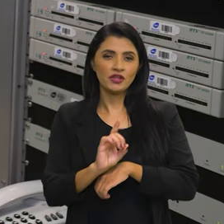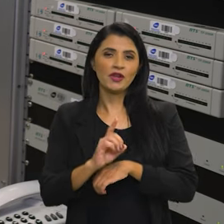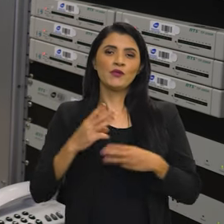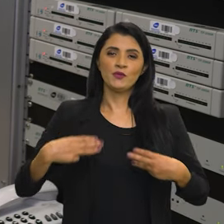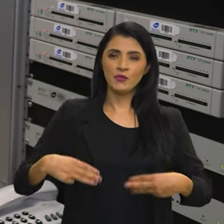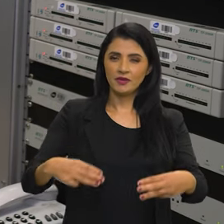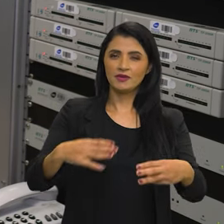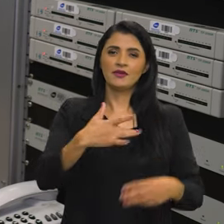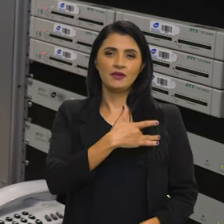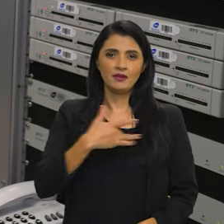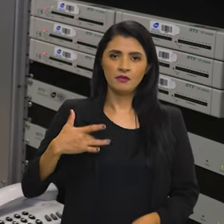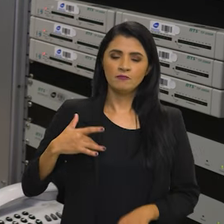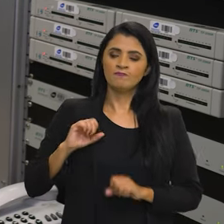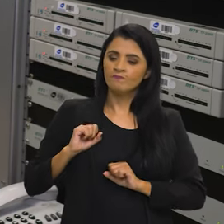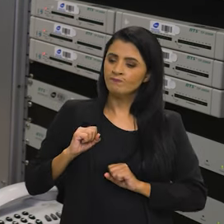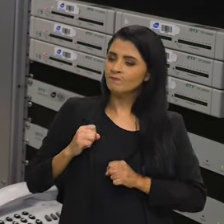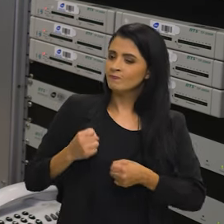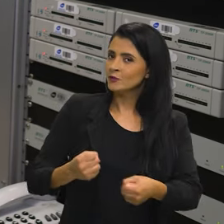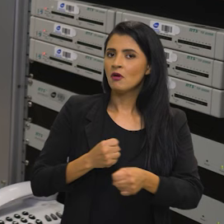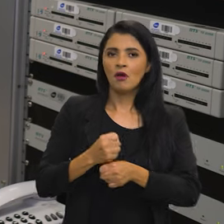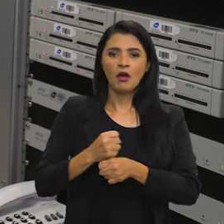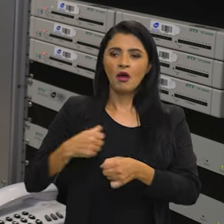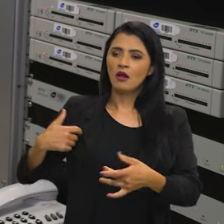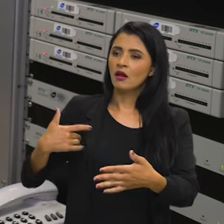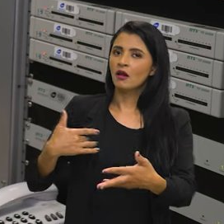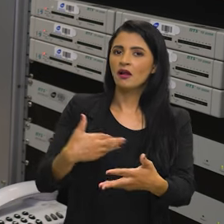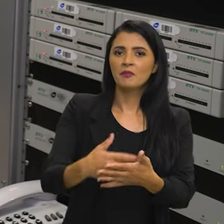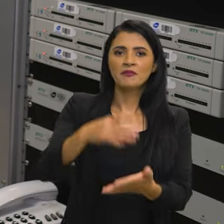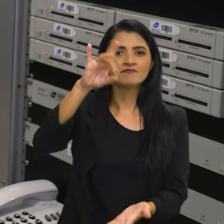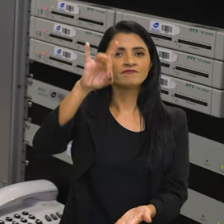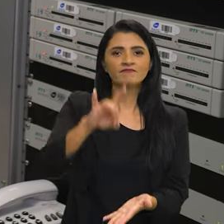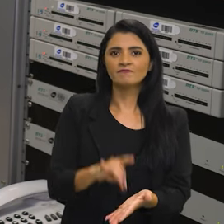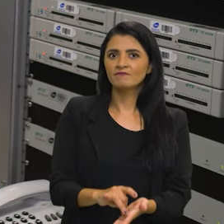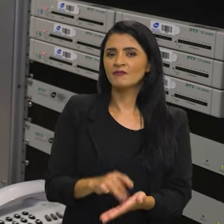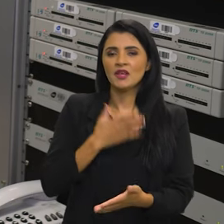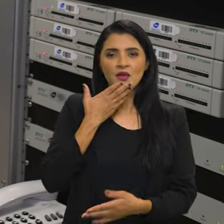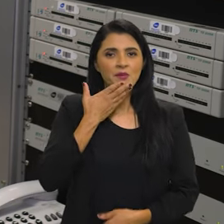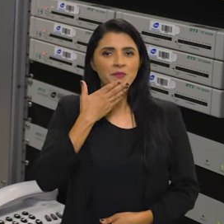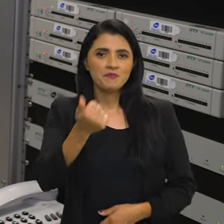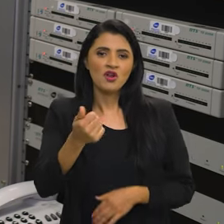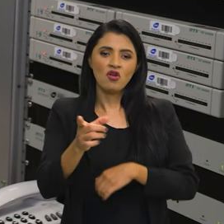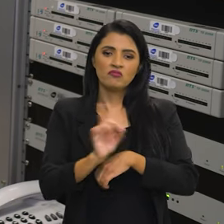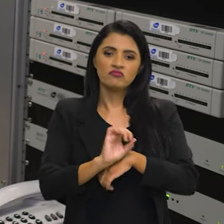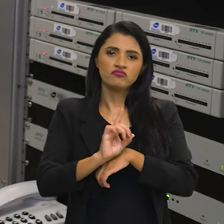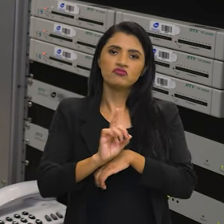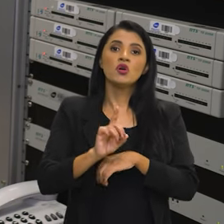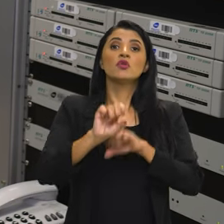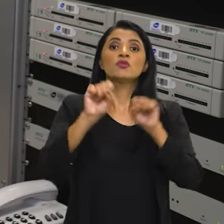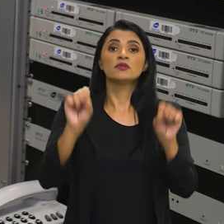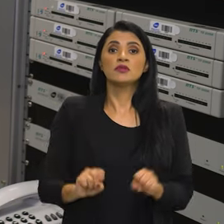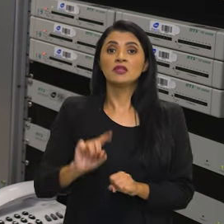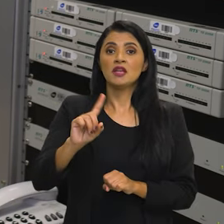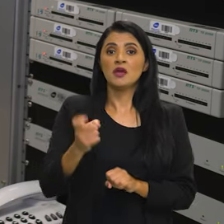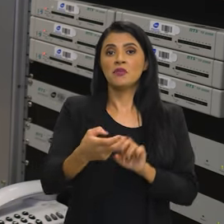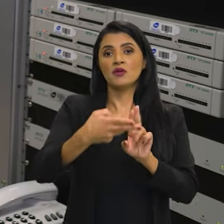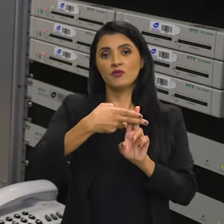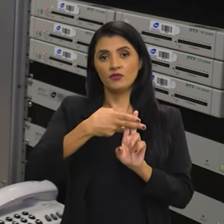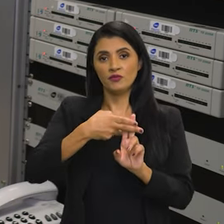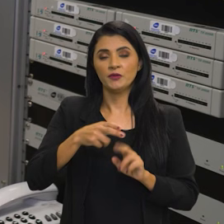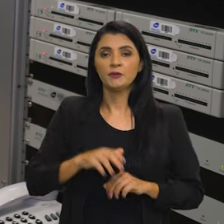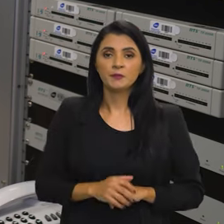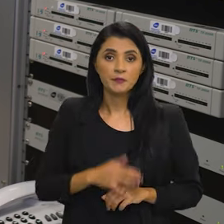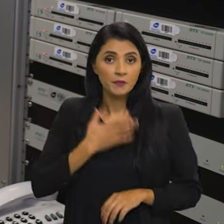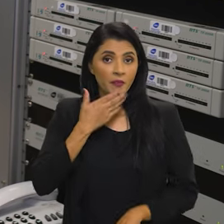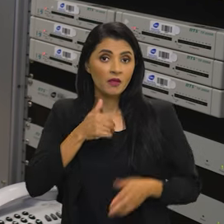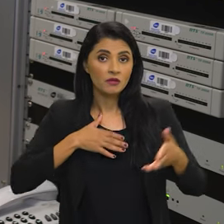do Ministério da Saúde se empenhou durante todo o ano para efetivar e enriquecer a digitalização do Sistema Único de